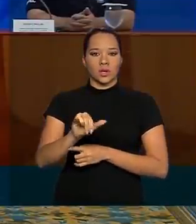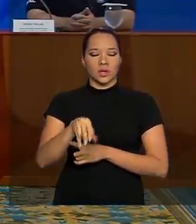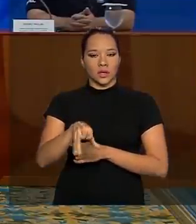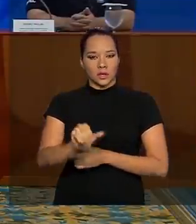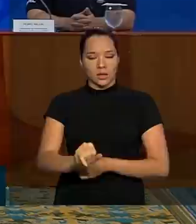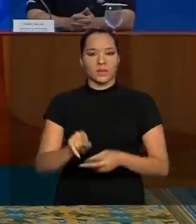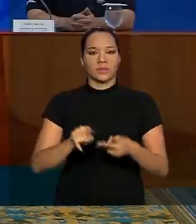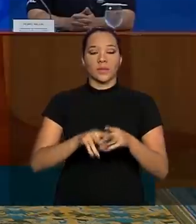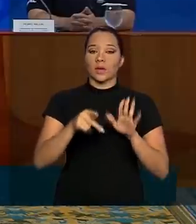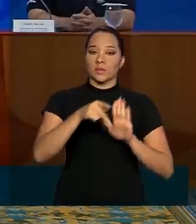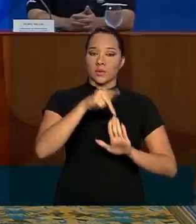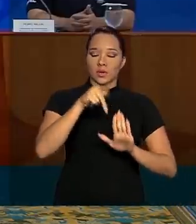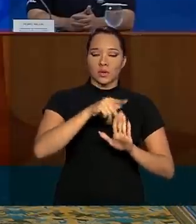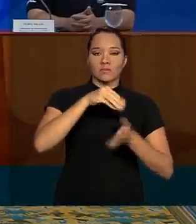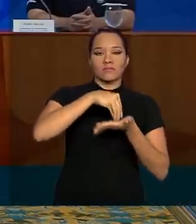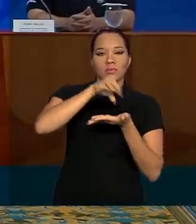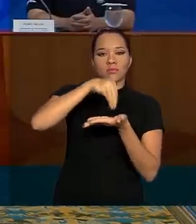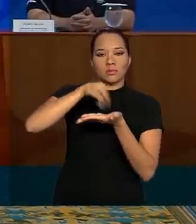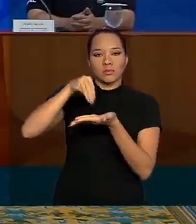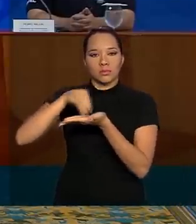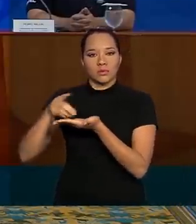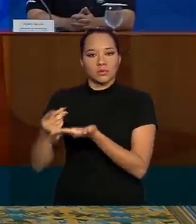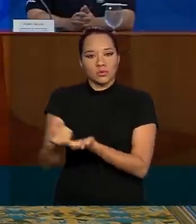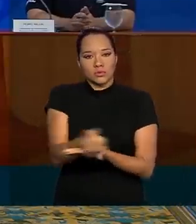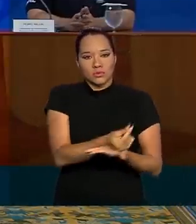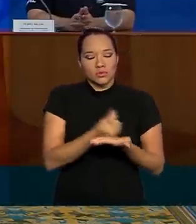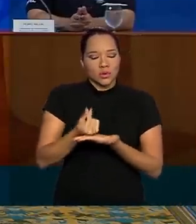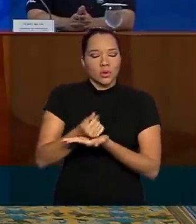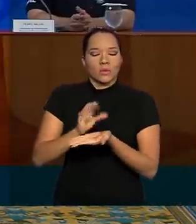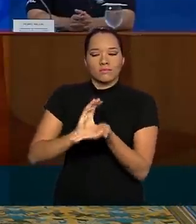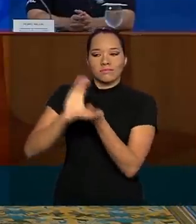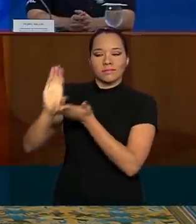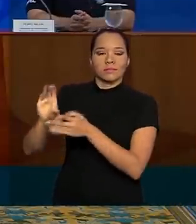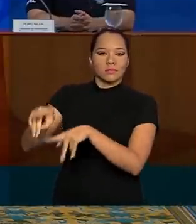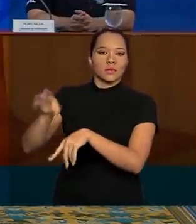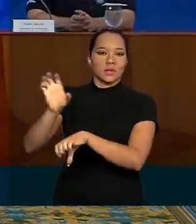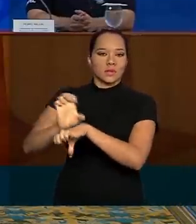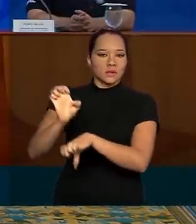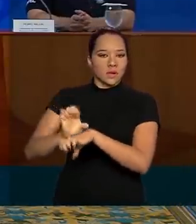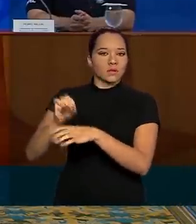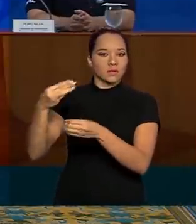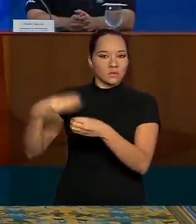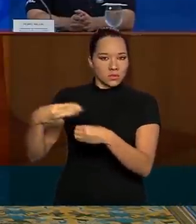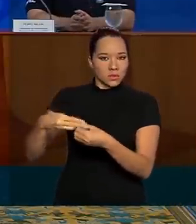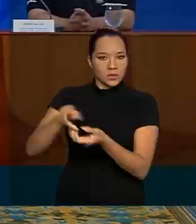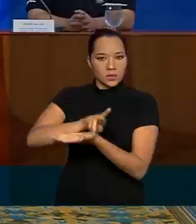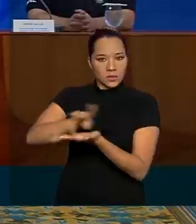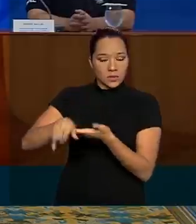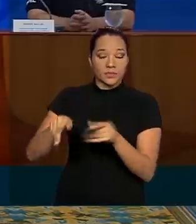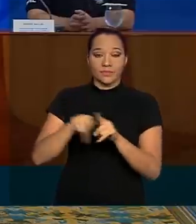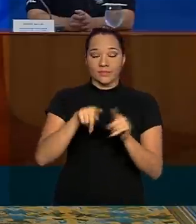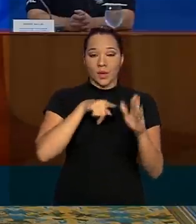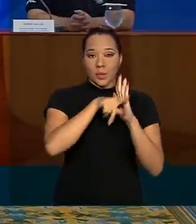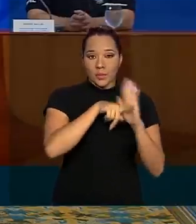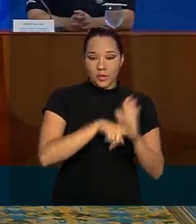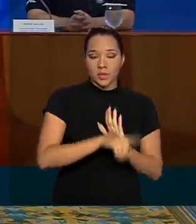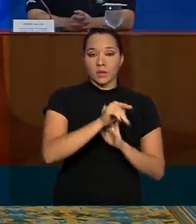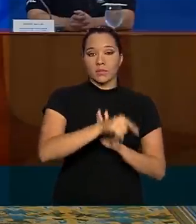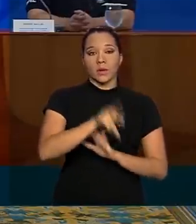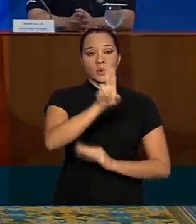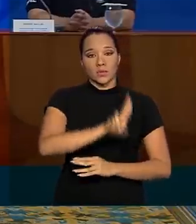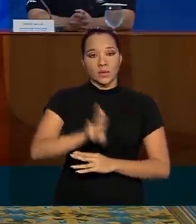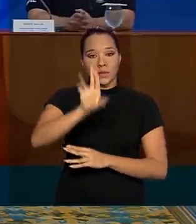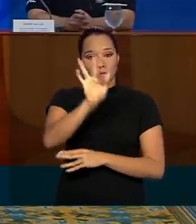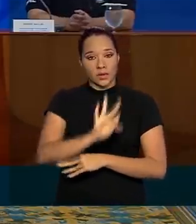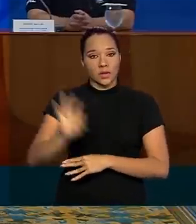a portaria de distribuição de recursos para a Covid para estados e municípios e uma pesquisa feita pela Universidade